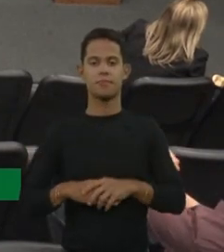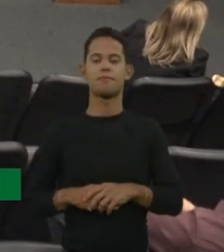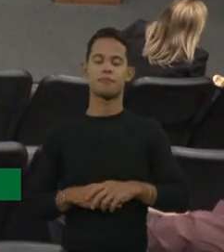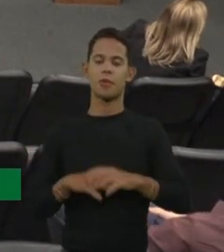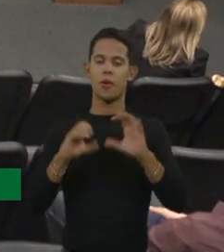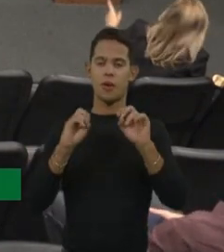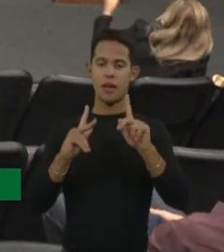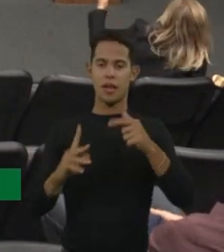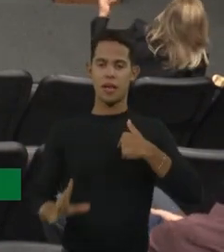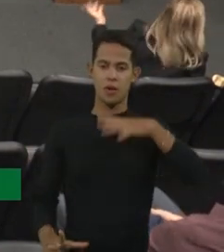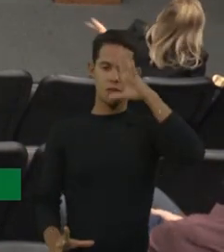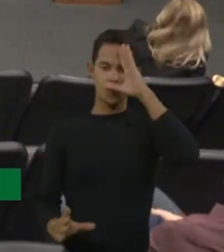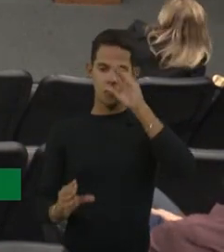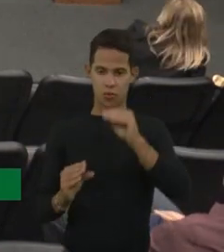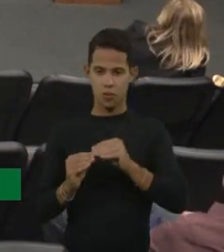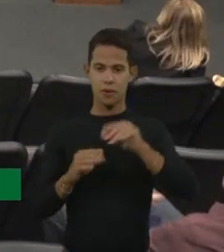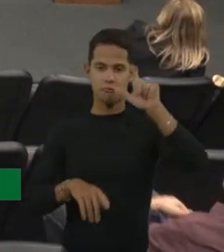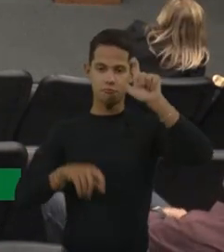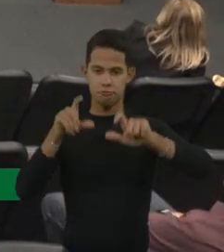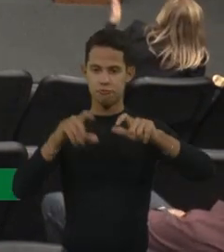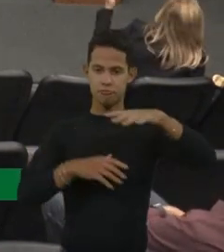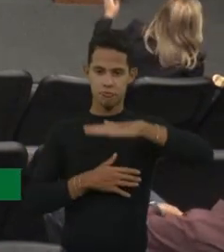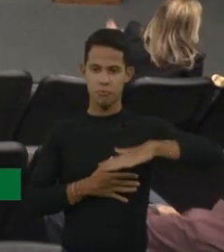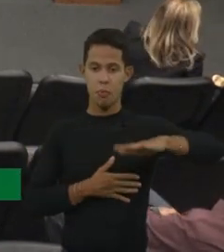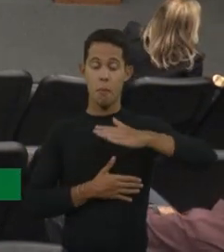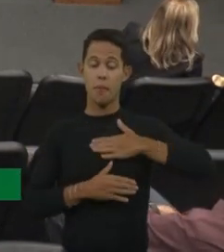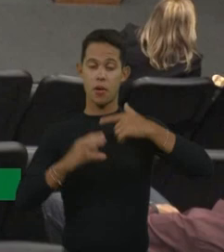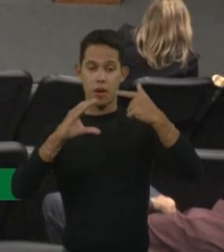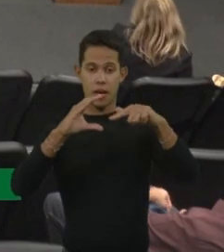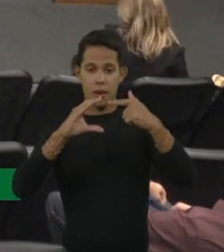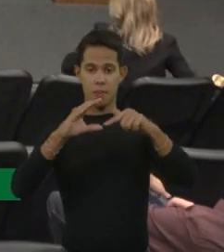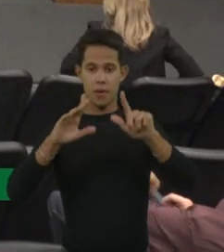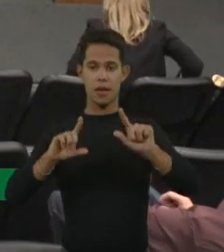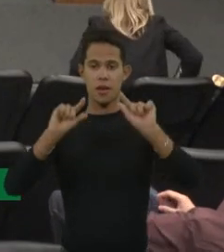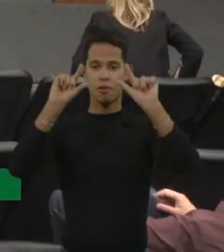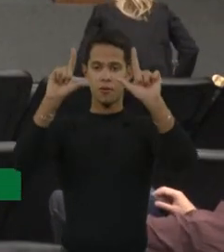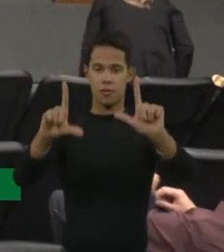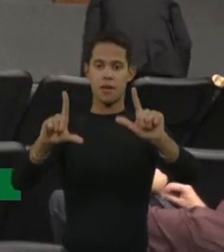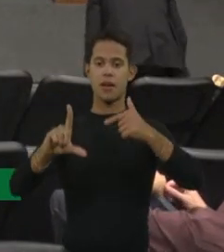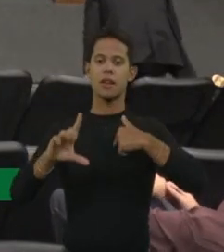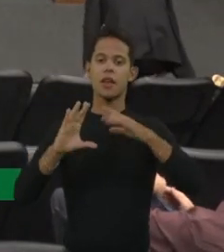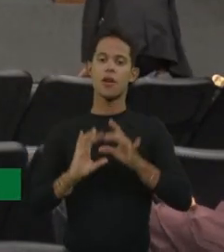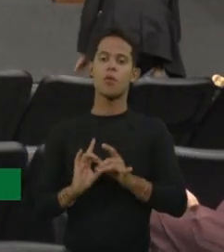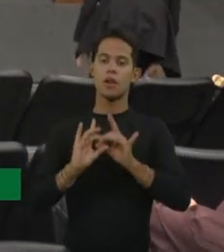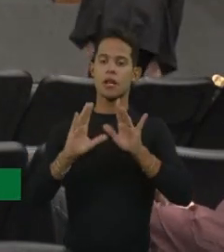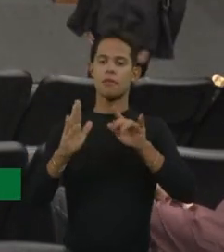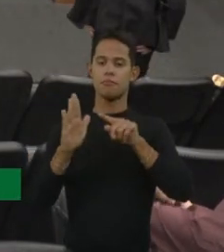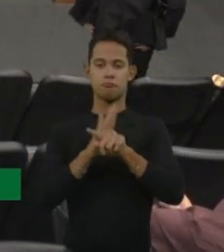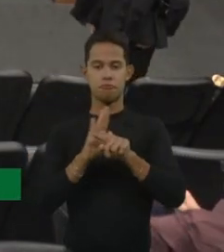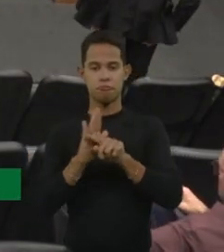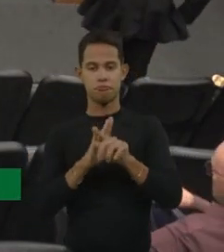tinha para falar para vocês, aqui está meu e-mail e fico à disposição para qualquer pergunta.